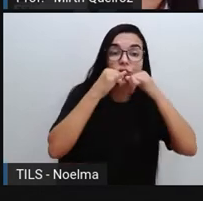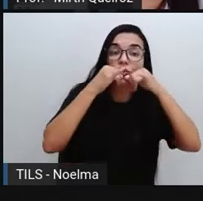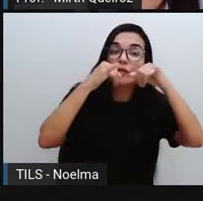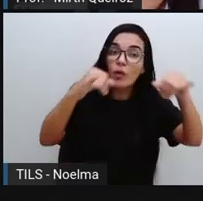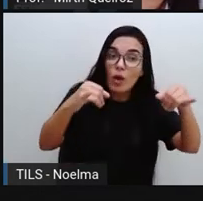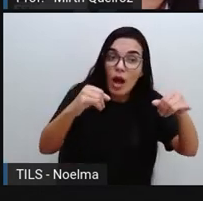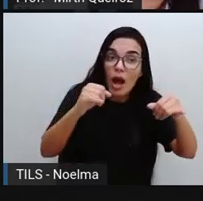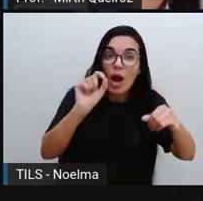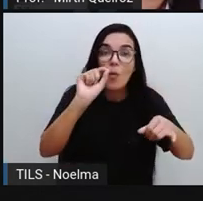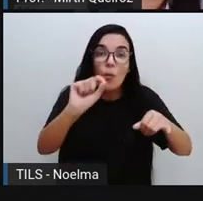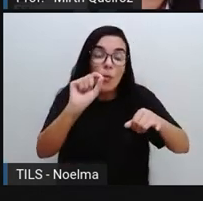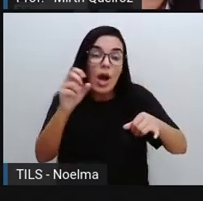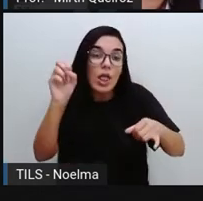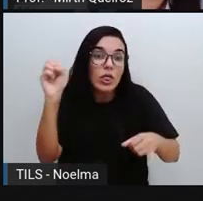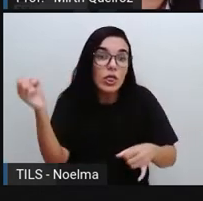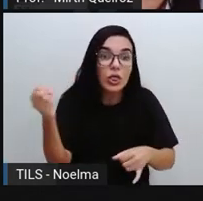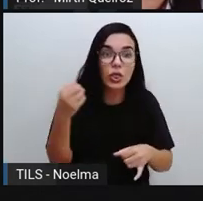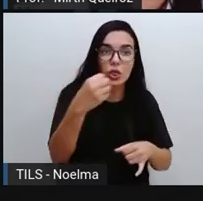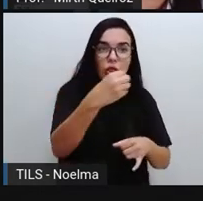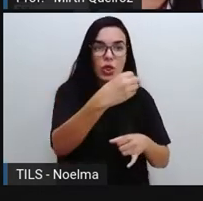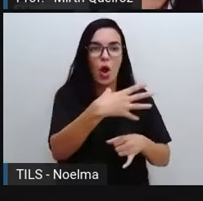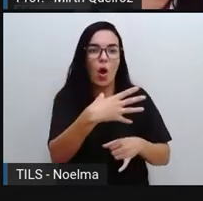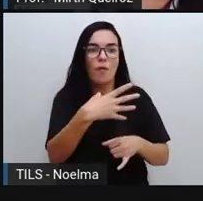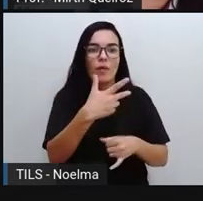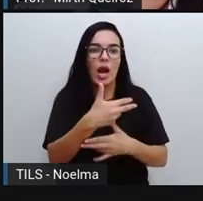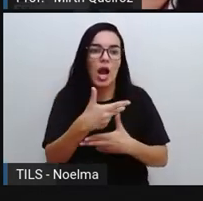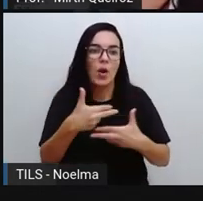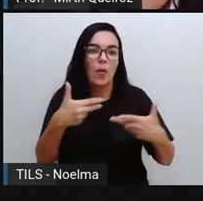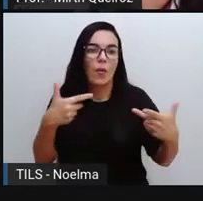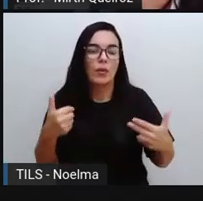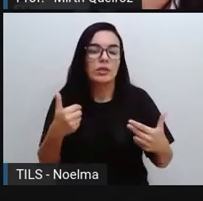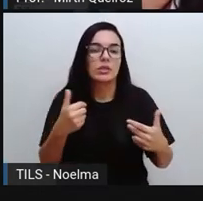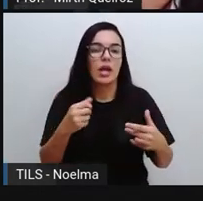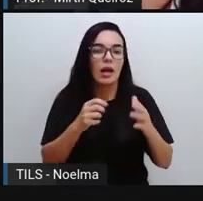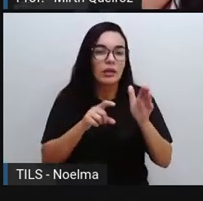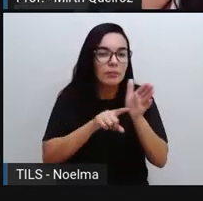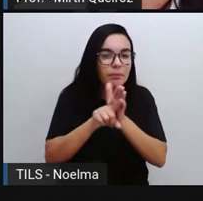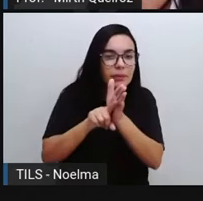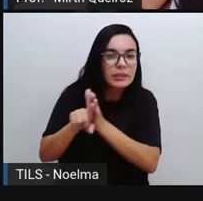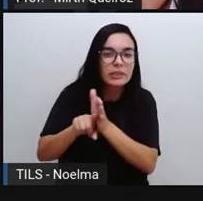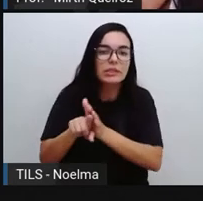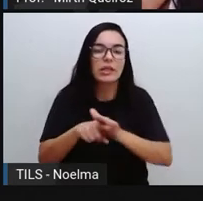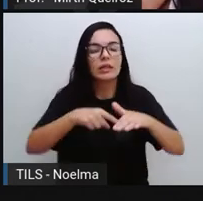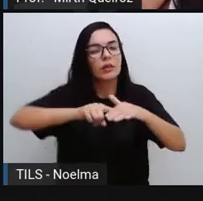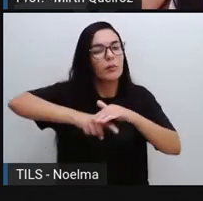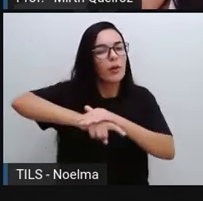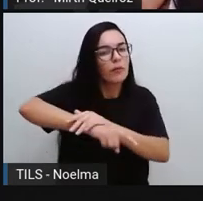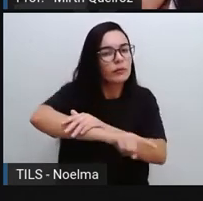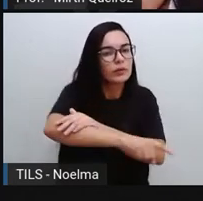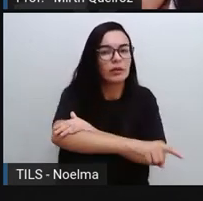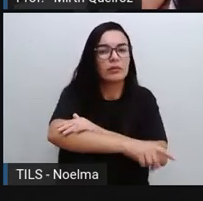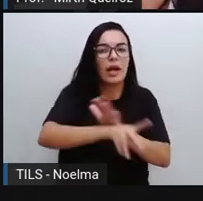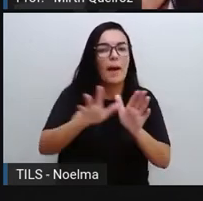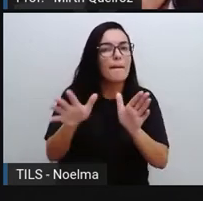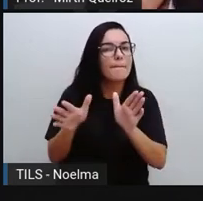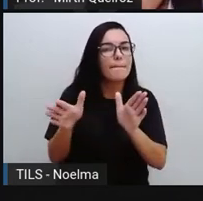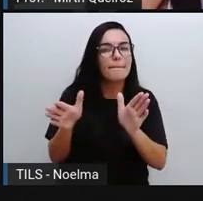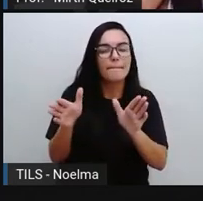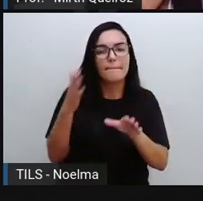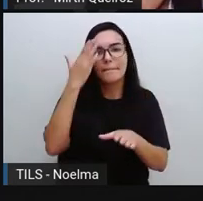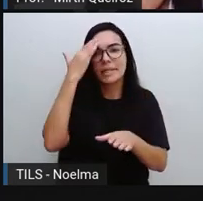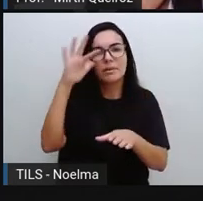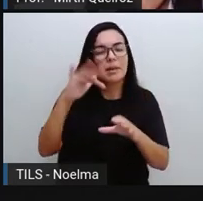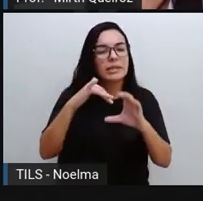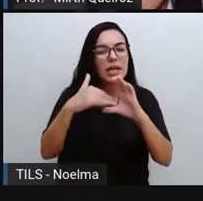um novo conhecimento, né? Que seja aí de interesse a esse público. As principais características do texto de